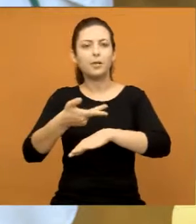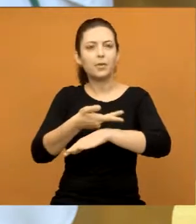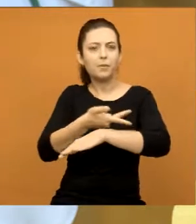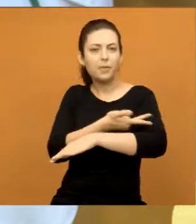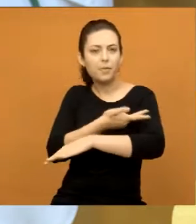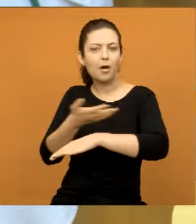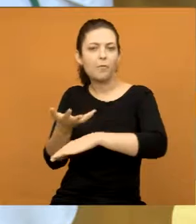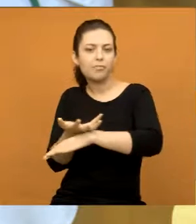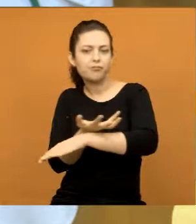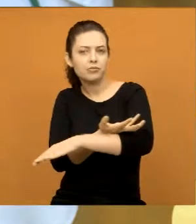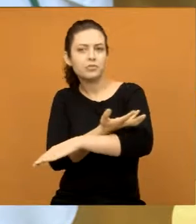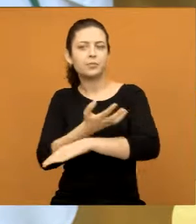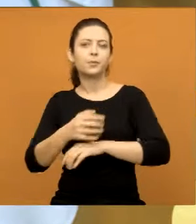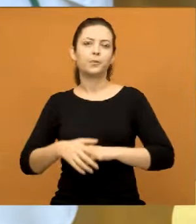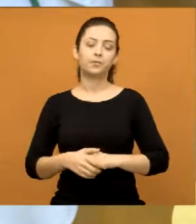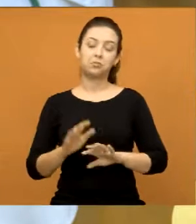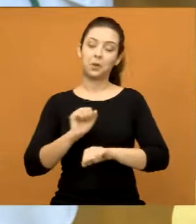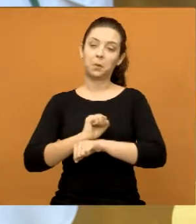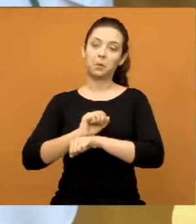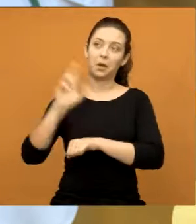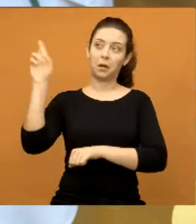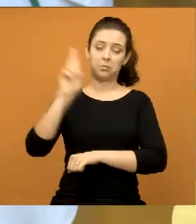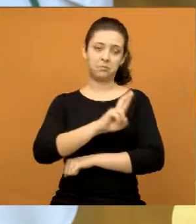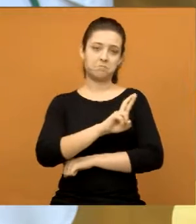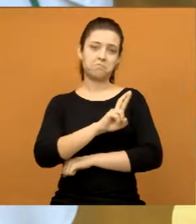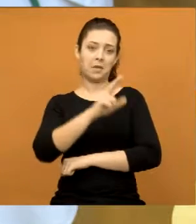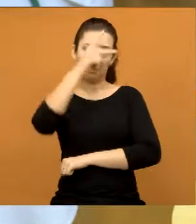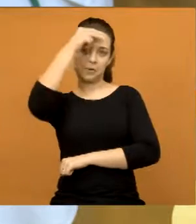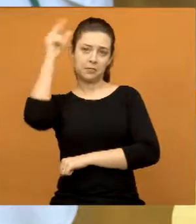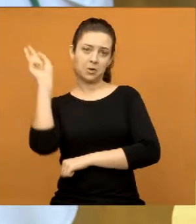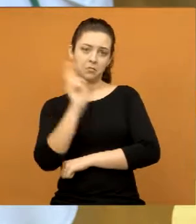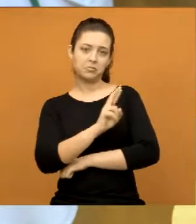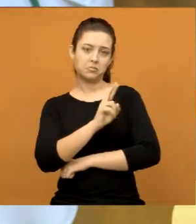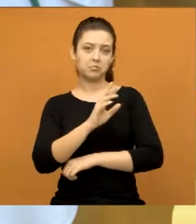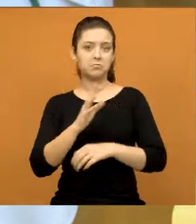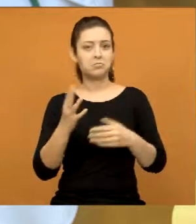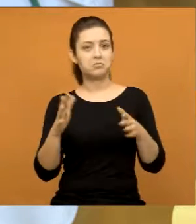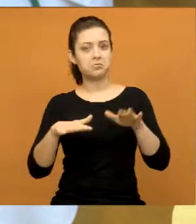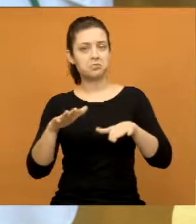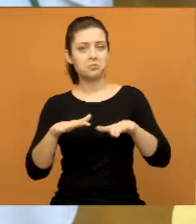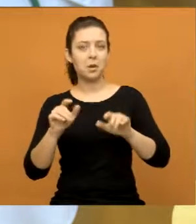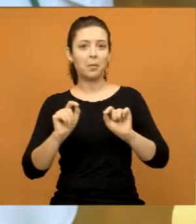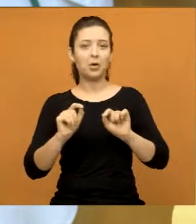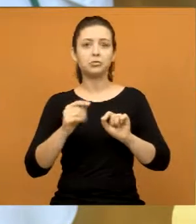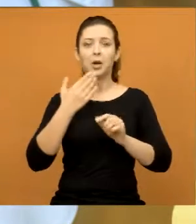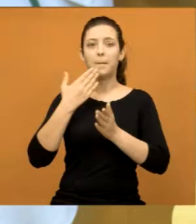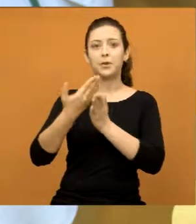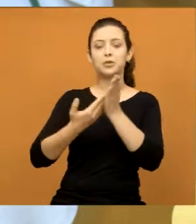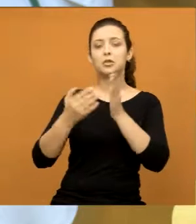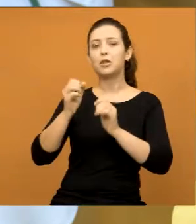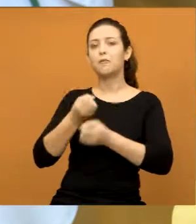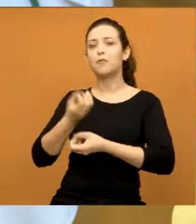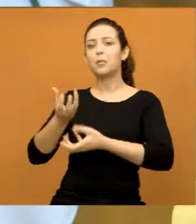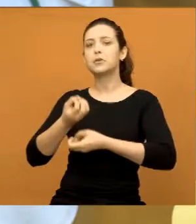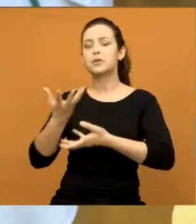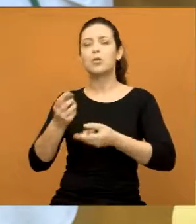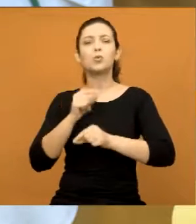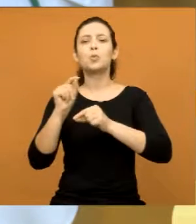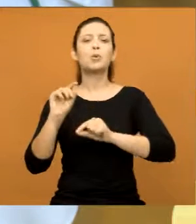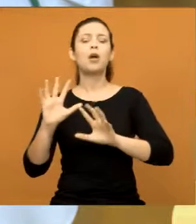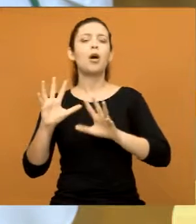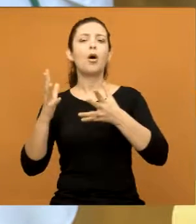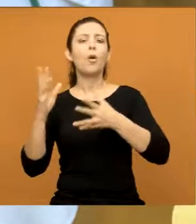aguarde aí uma resposta da prefeitura. Se for o caso, a gente pode até formular aí um pedido de informação para ver o que está